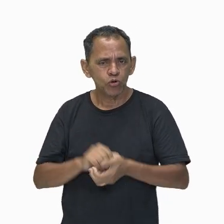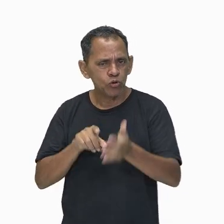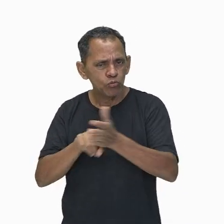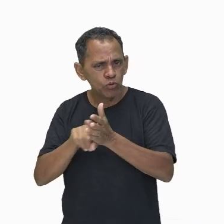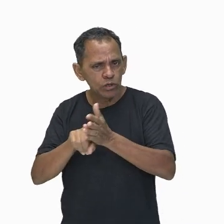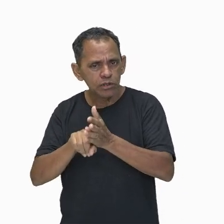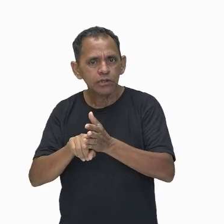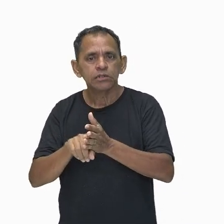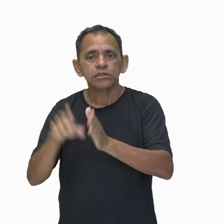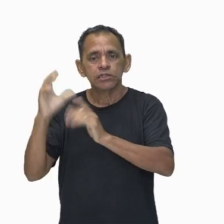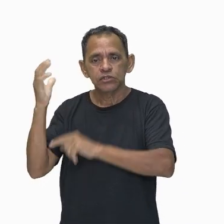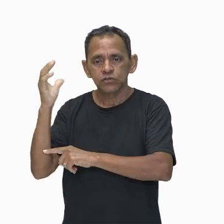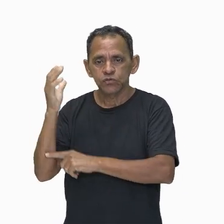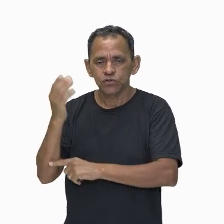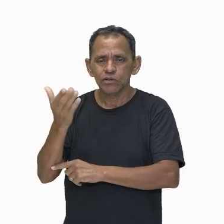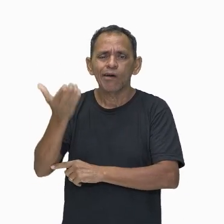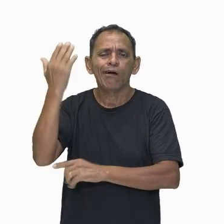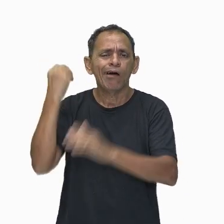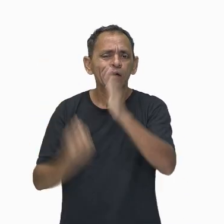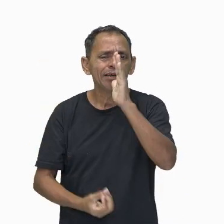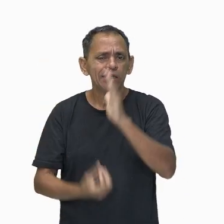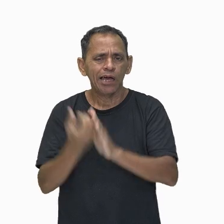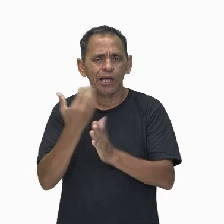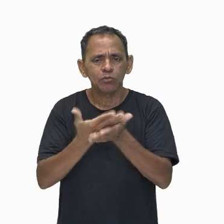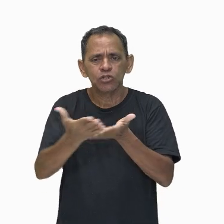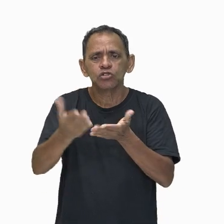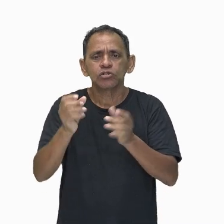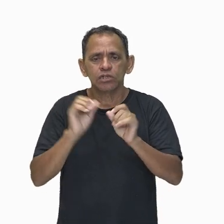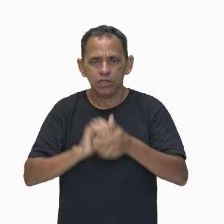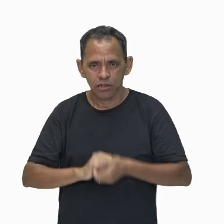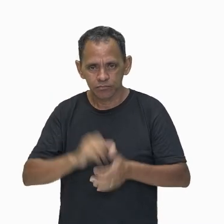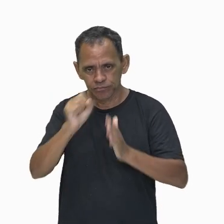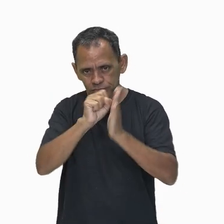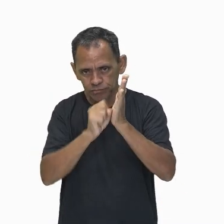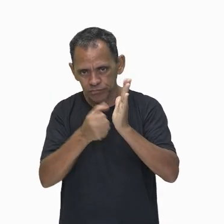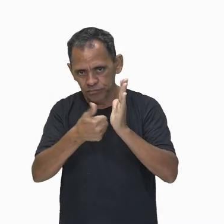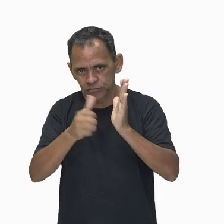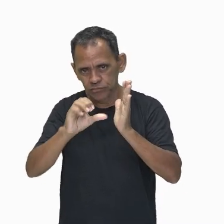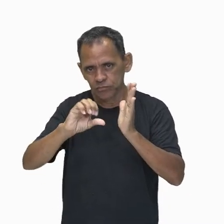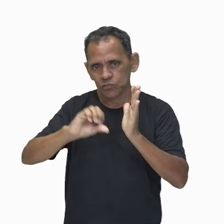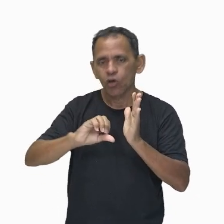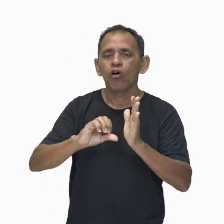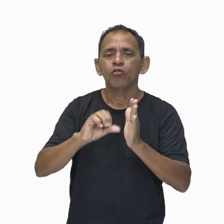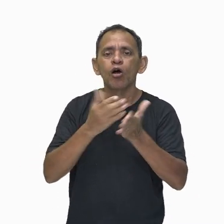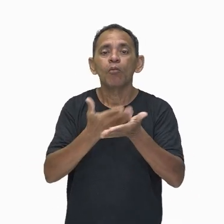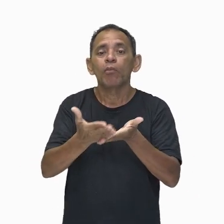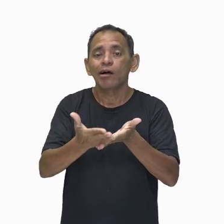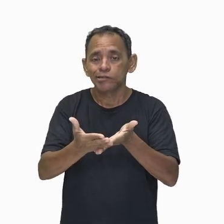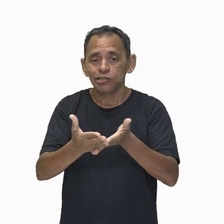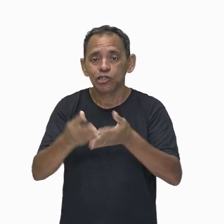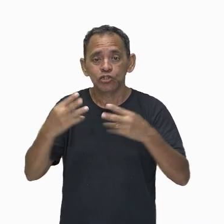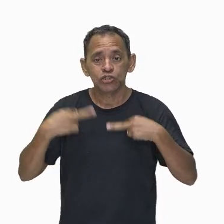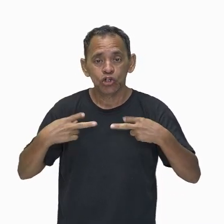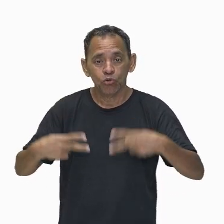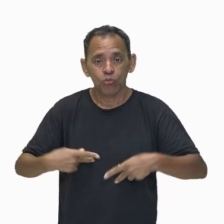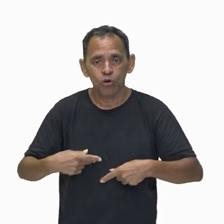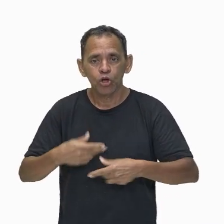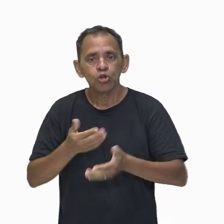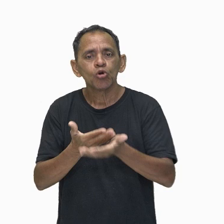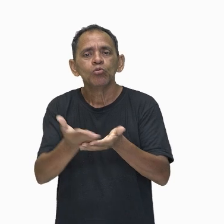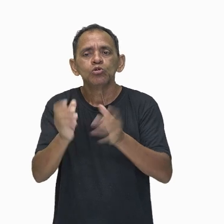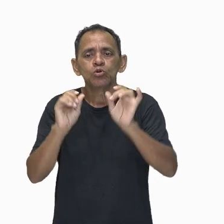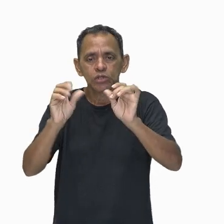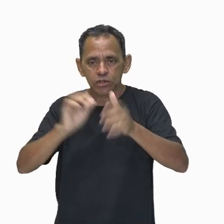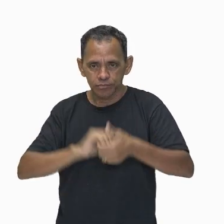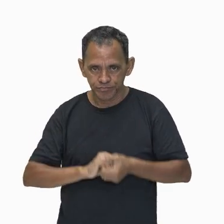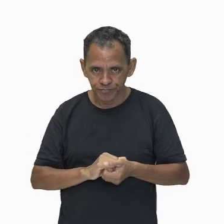século XIX. A partir dele, todas as atividades humanas passaram a ter um denominador comum, ou seja, a